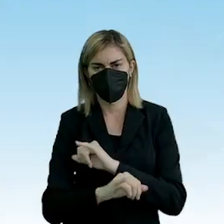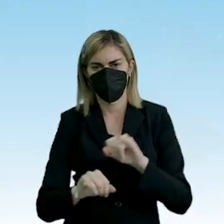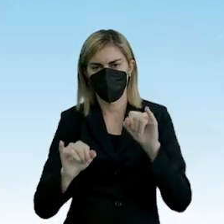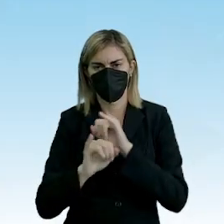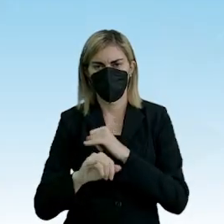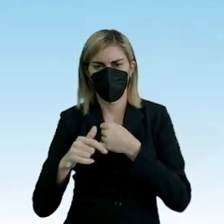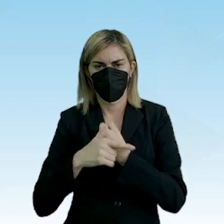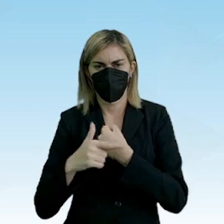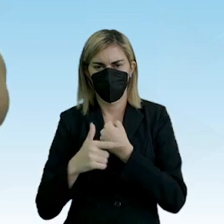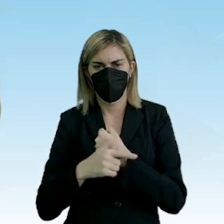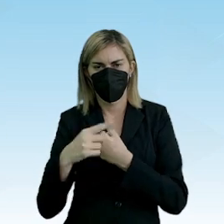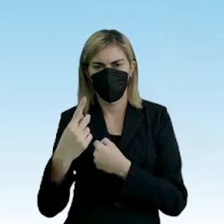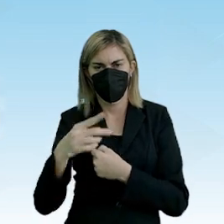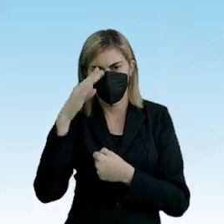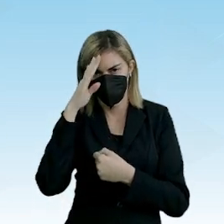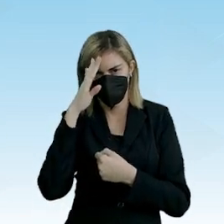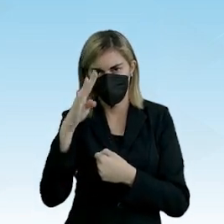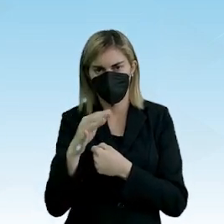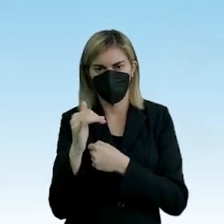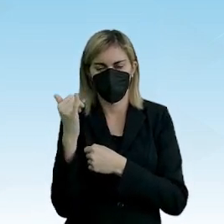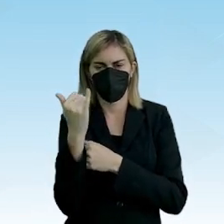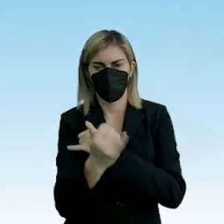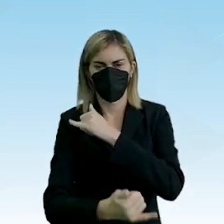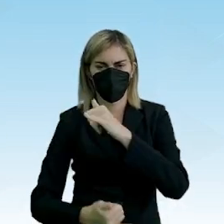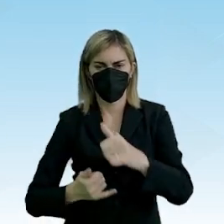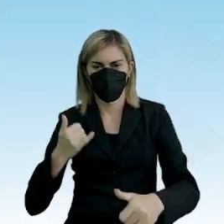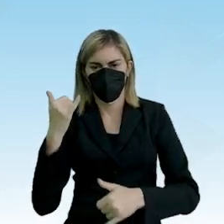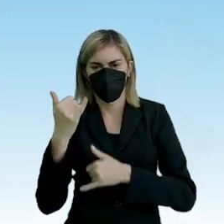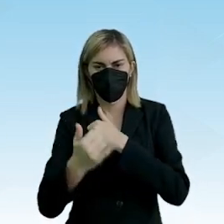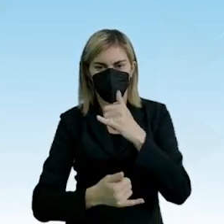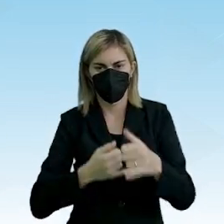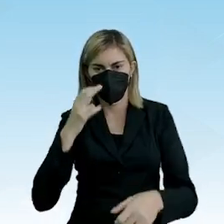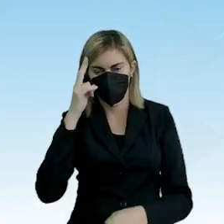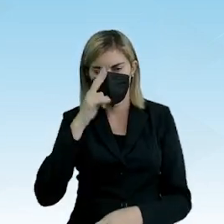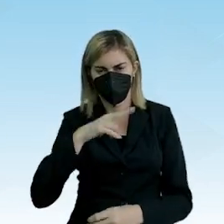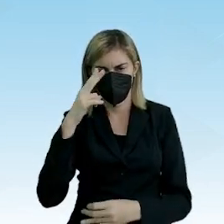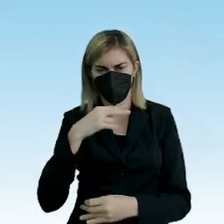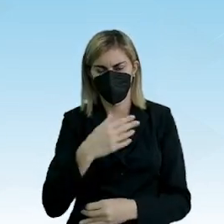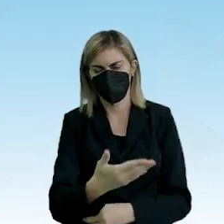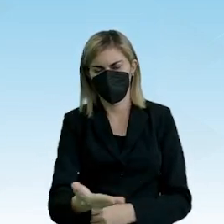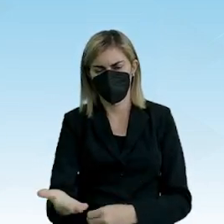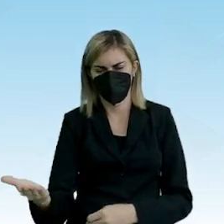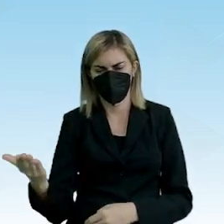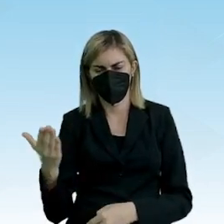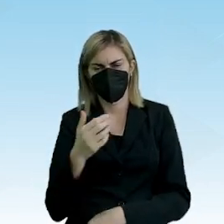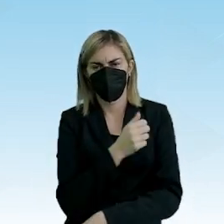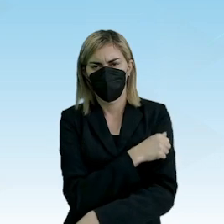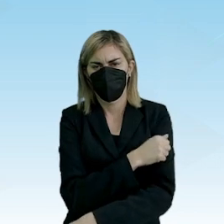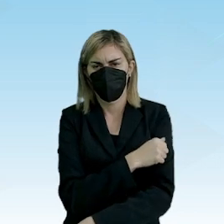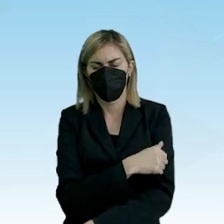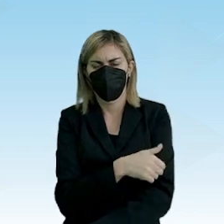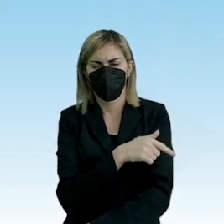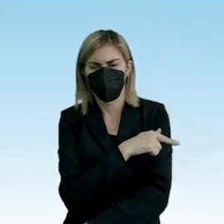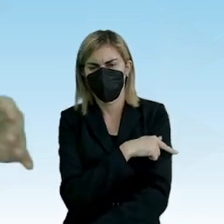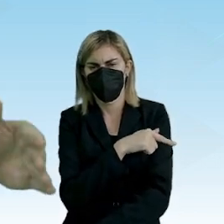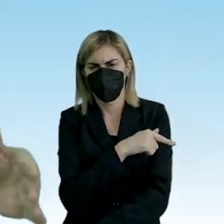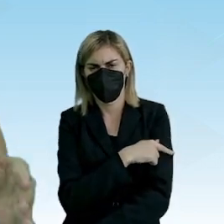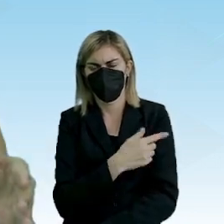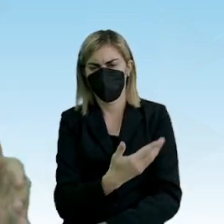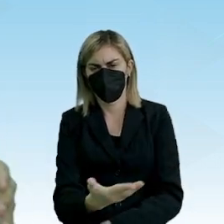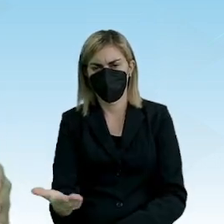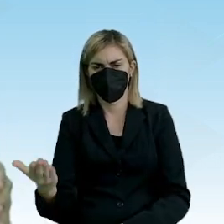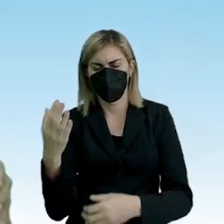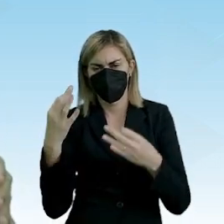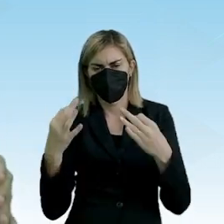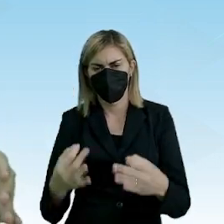papel dela, a principal, é a informação. E lembrem-se que vocês, estudantes do sétimo ano, vão